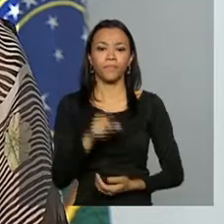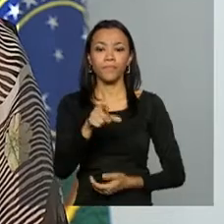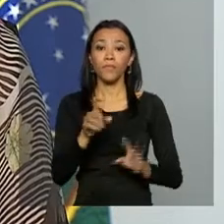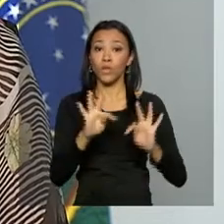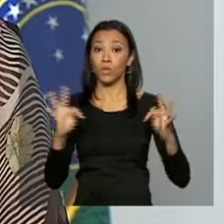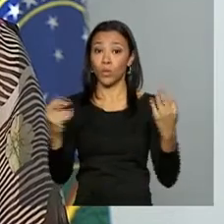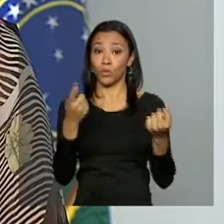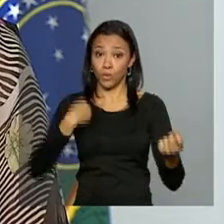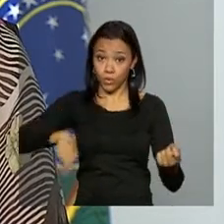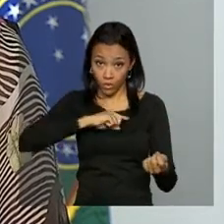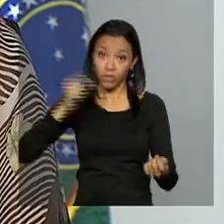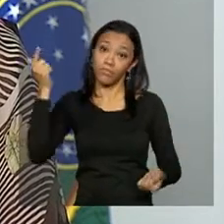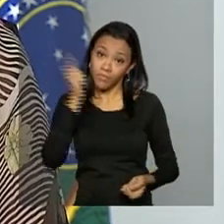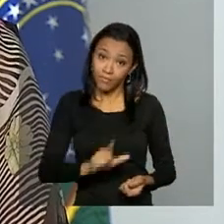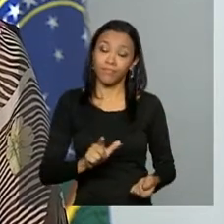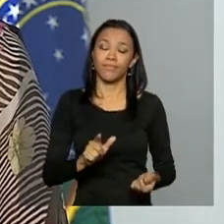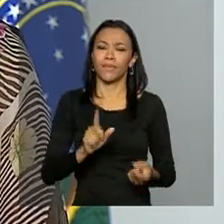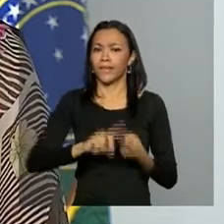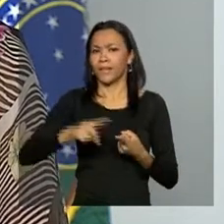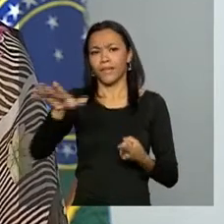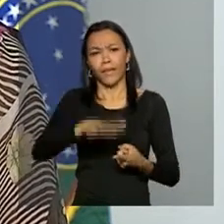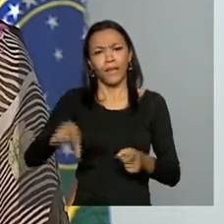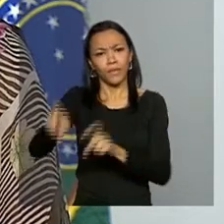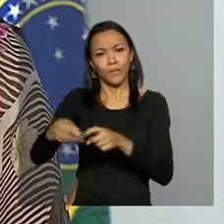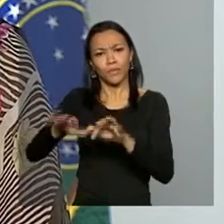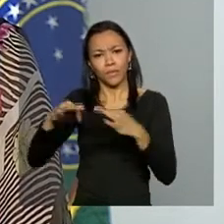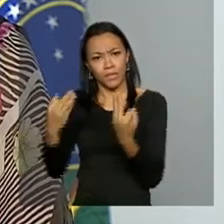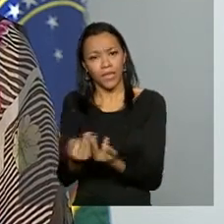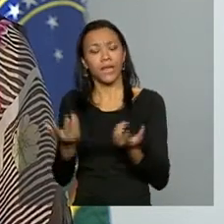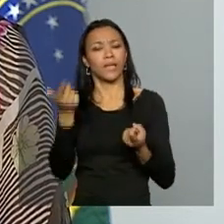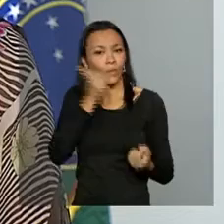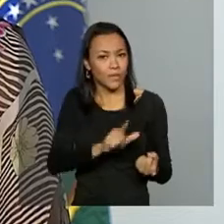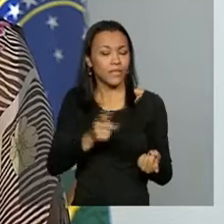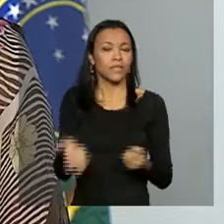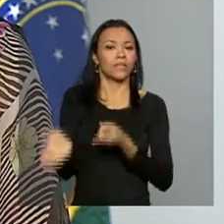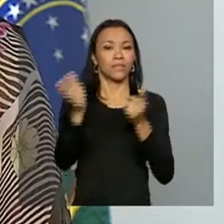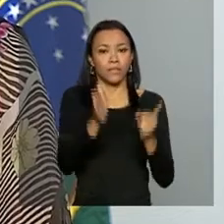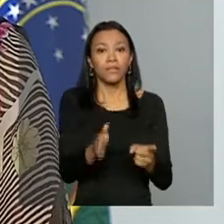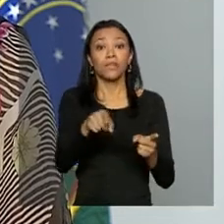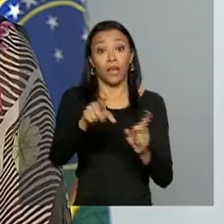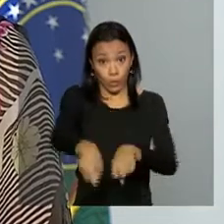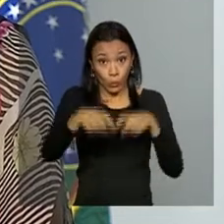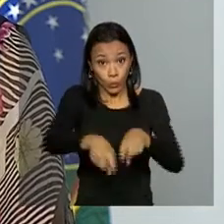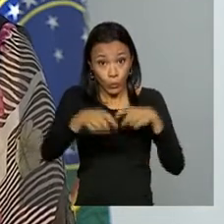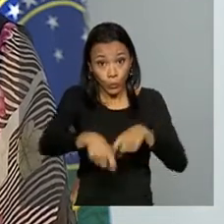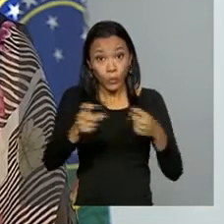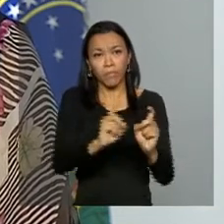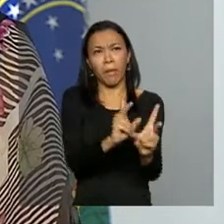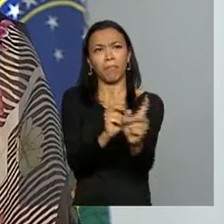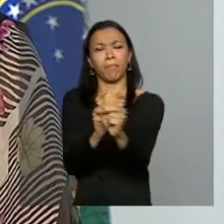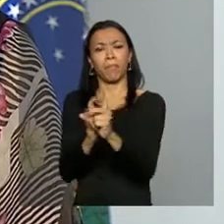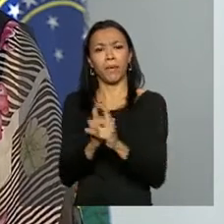nós ganhamos com isso. Ganha a agricultura familiar, ganha a agricultura comercial,